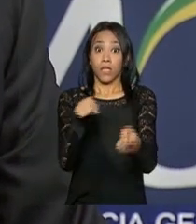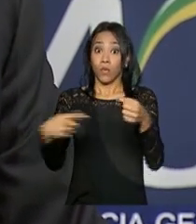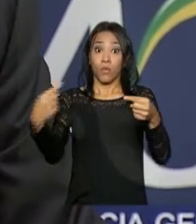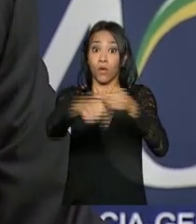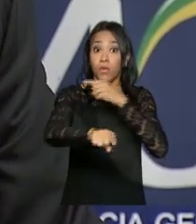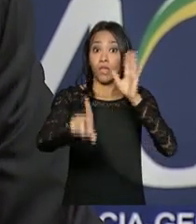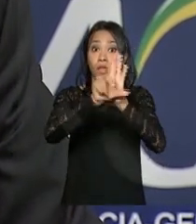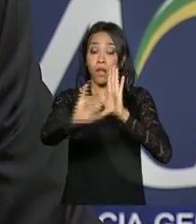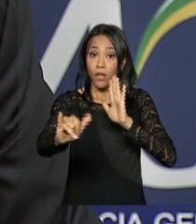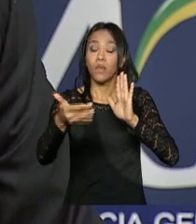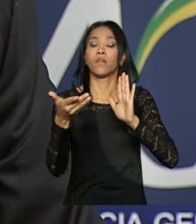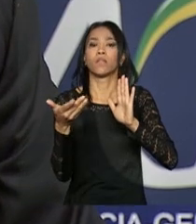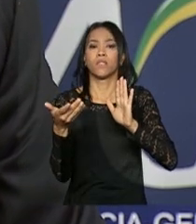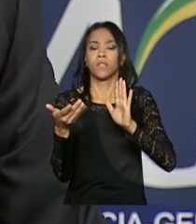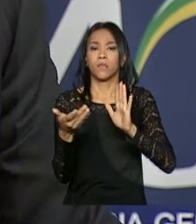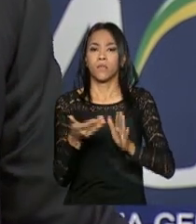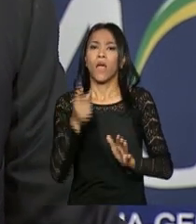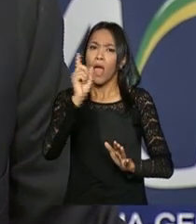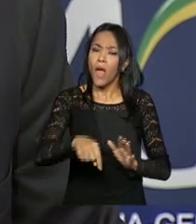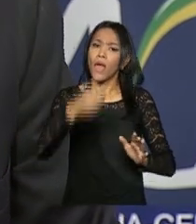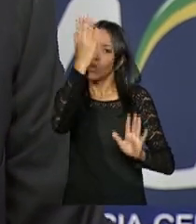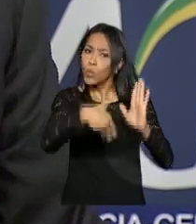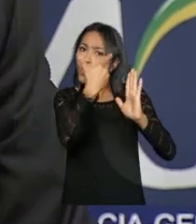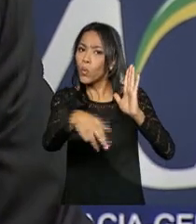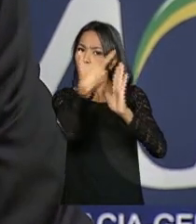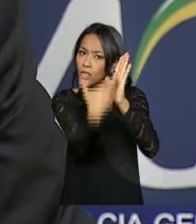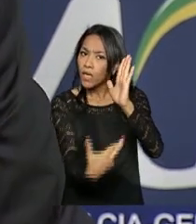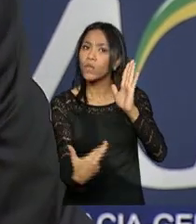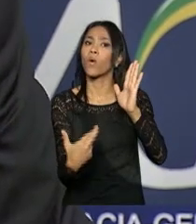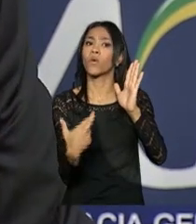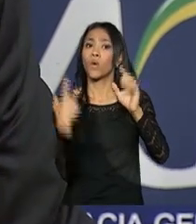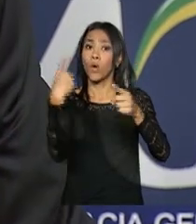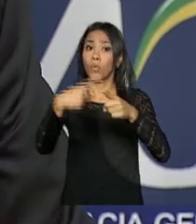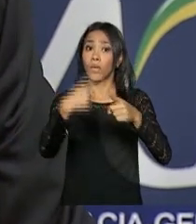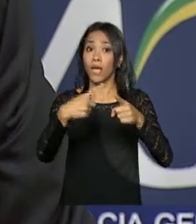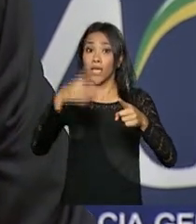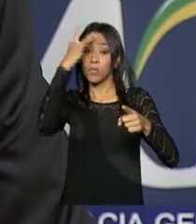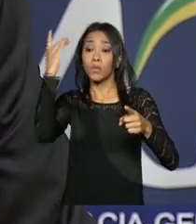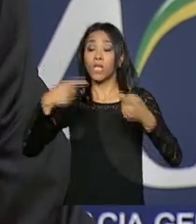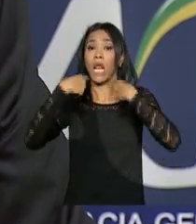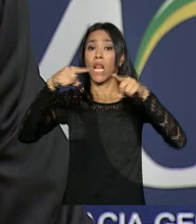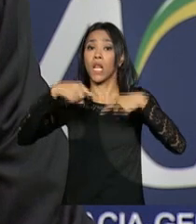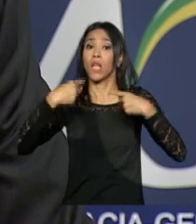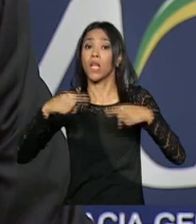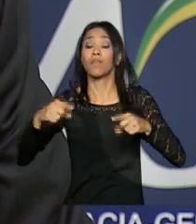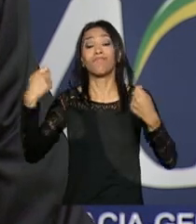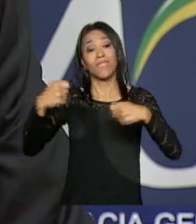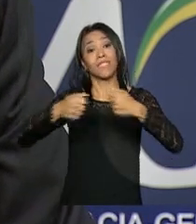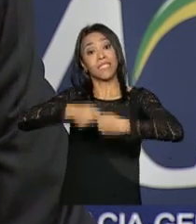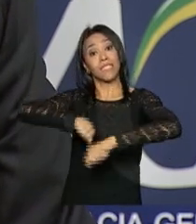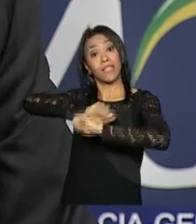e que a legislação penal admite. É nulo porque se chamou autores da denúncia para esclarecerem as